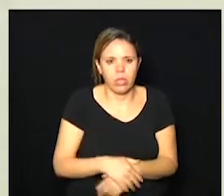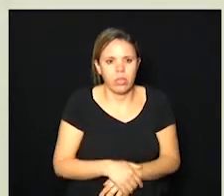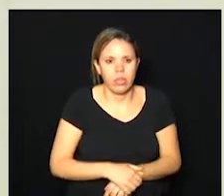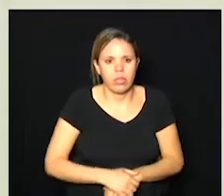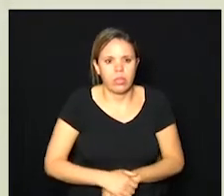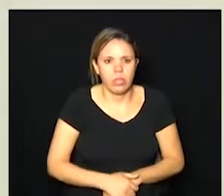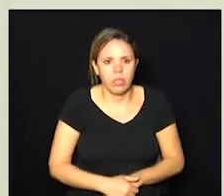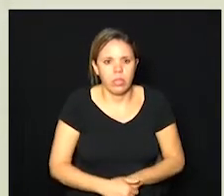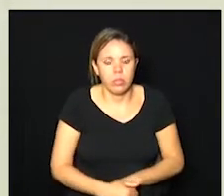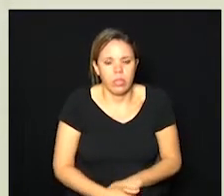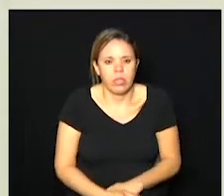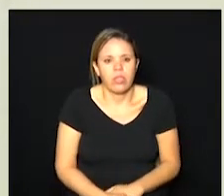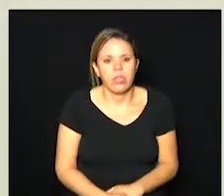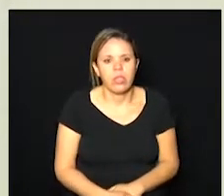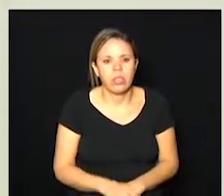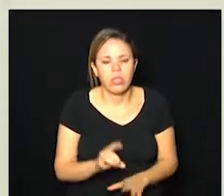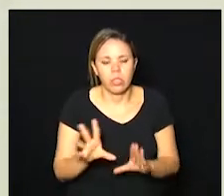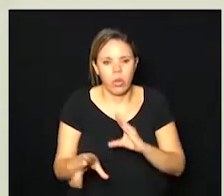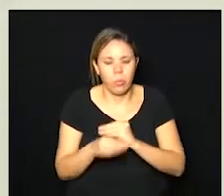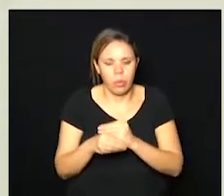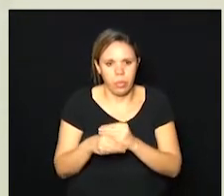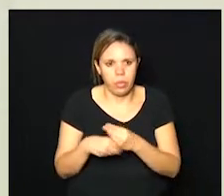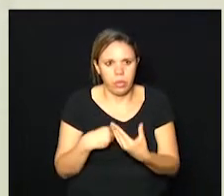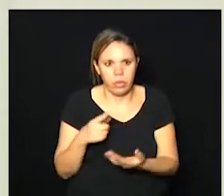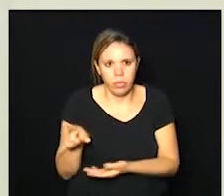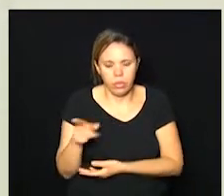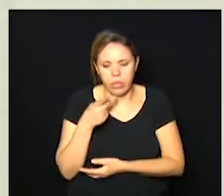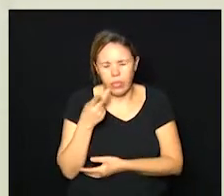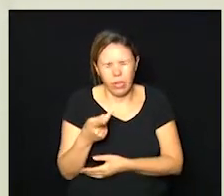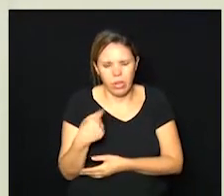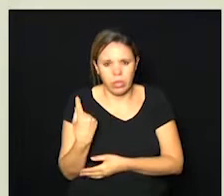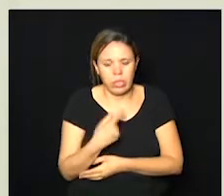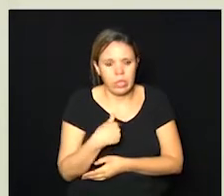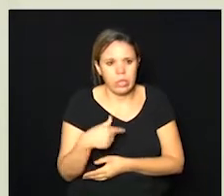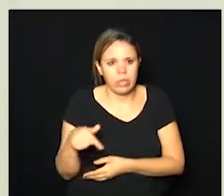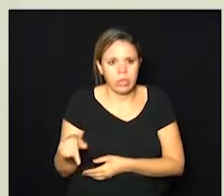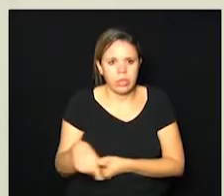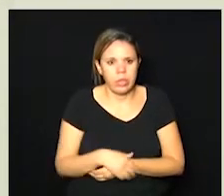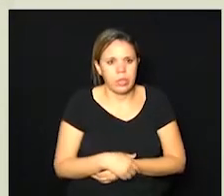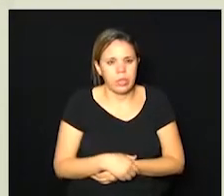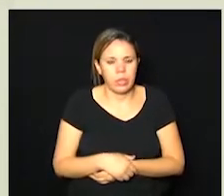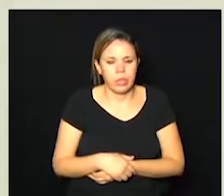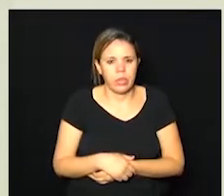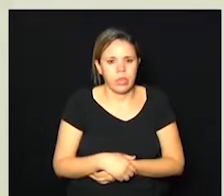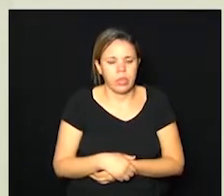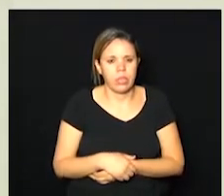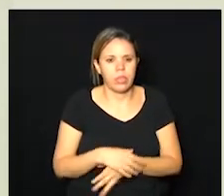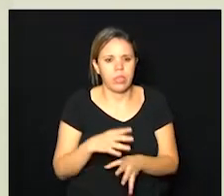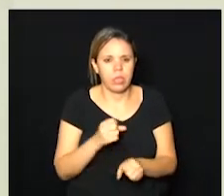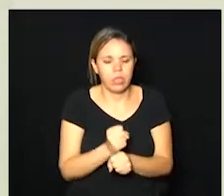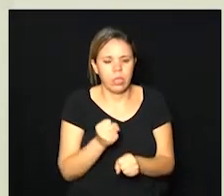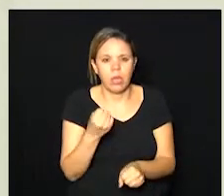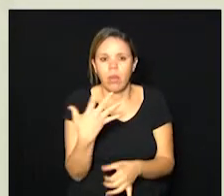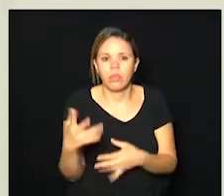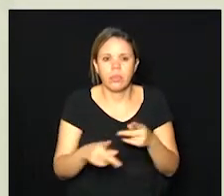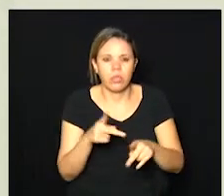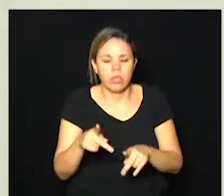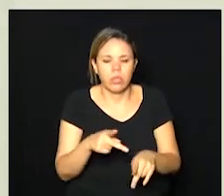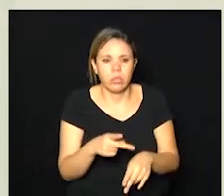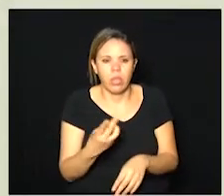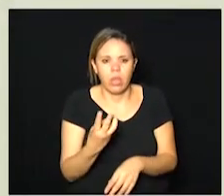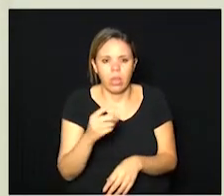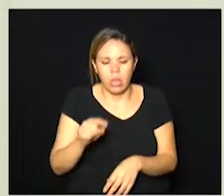prefeito só complementando aquilo que o senhor falou o nosso coeficiente de letalidade hoje é 3